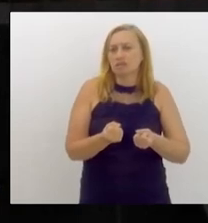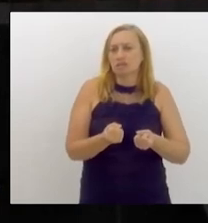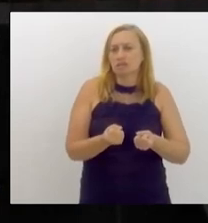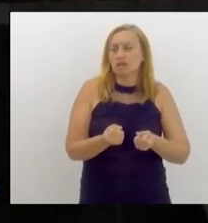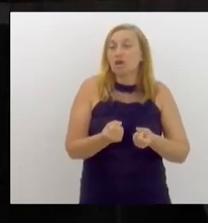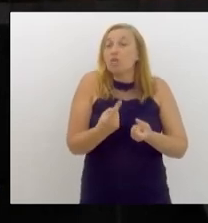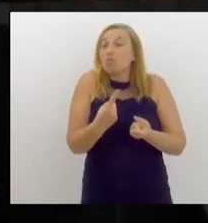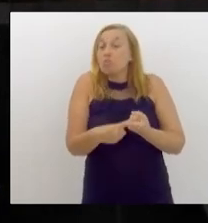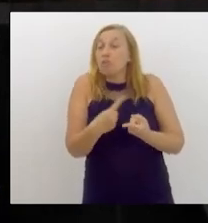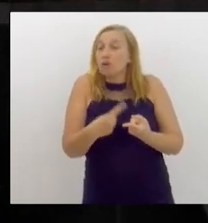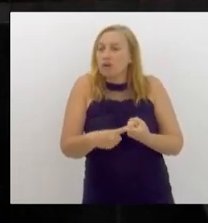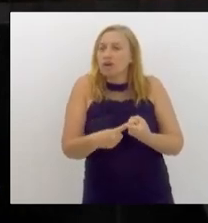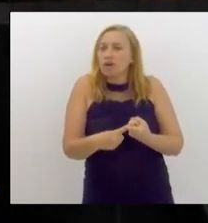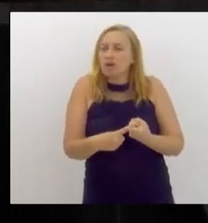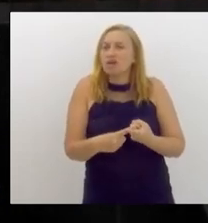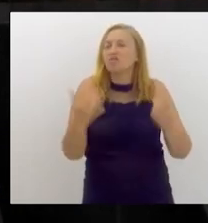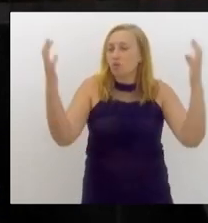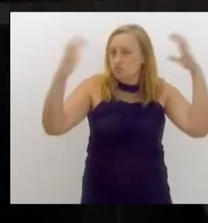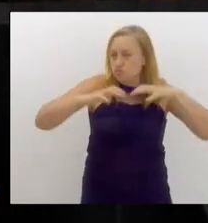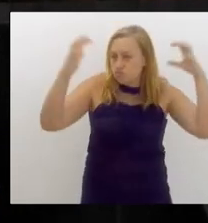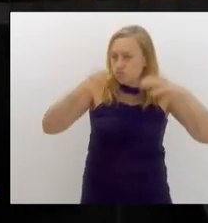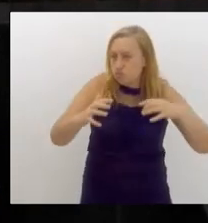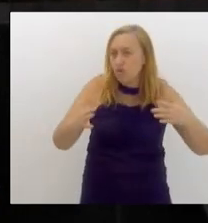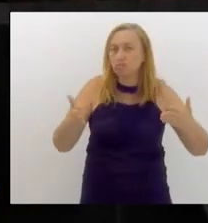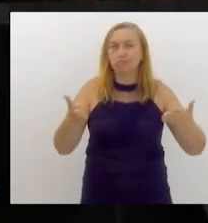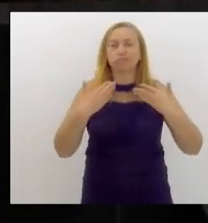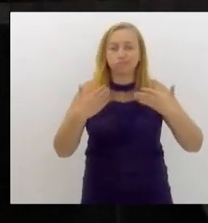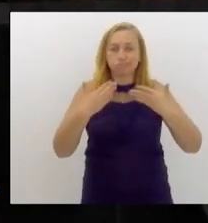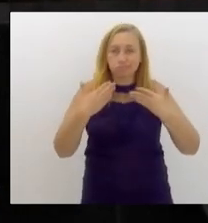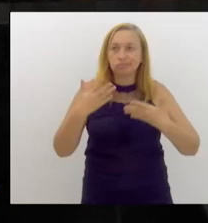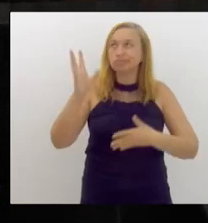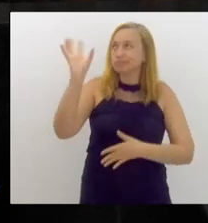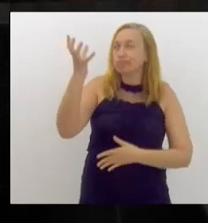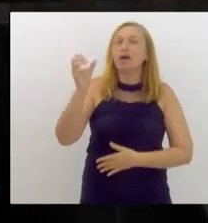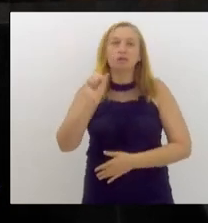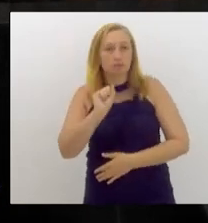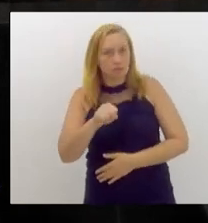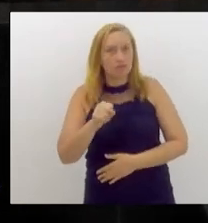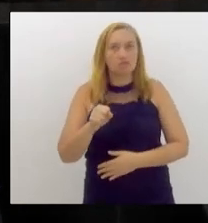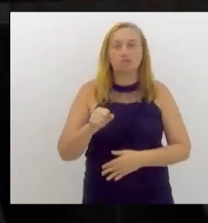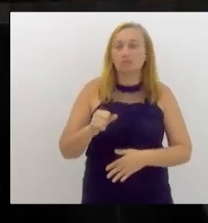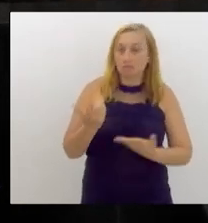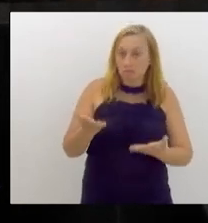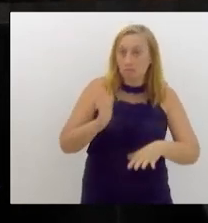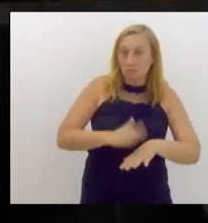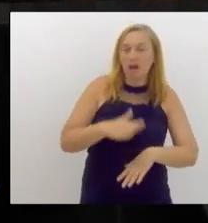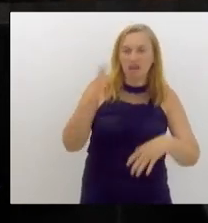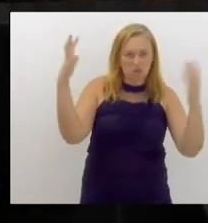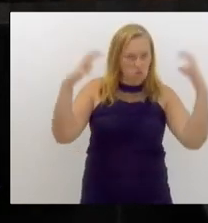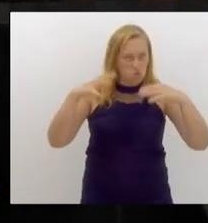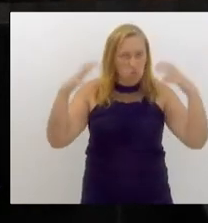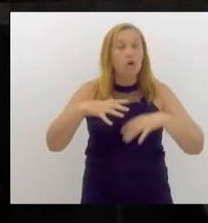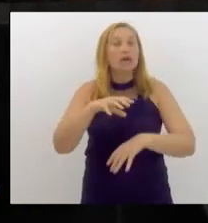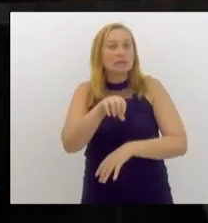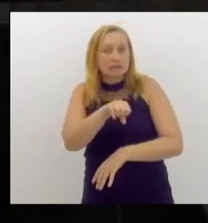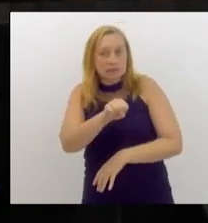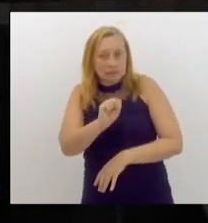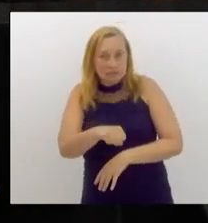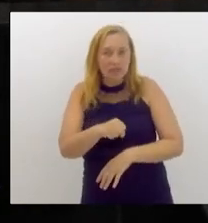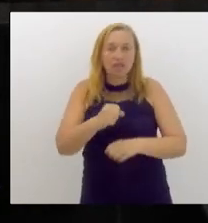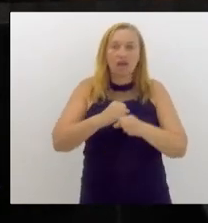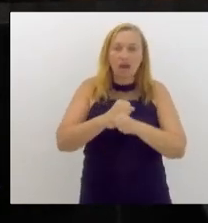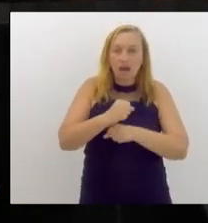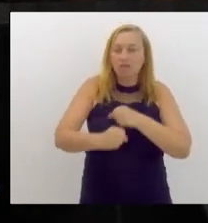Porque vai chover no verão? Vai. Vai chover muito? Vai. Cada ano, essa chuva vai ser mais